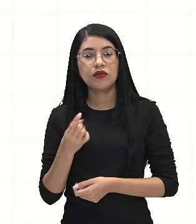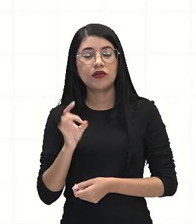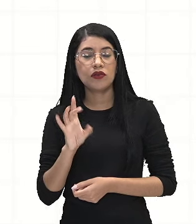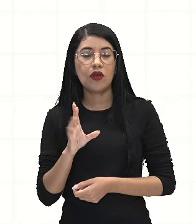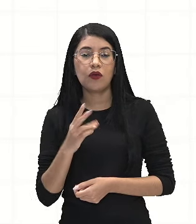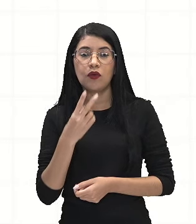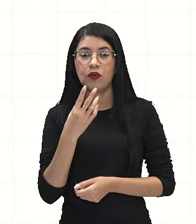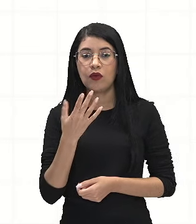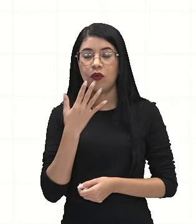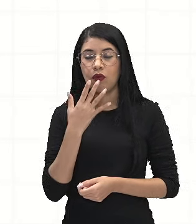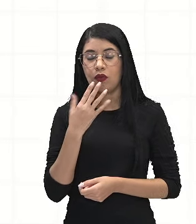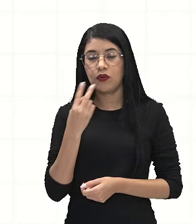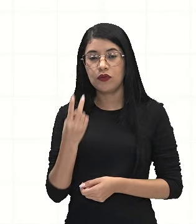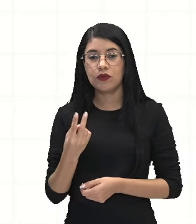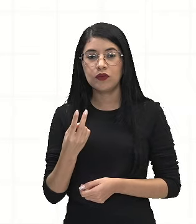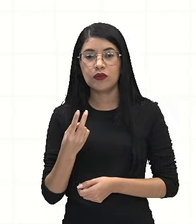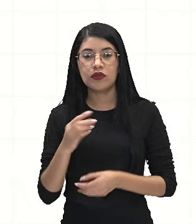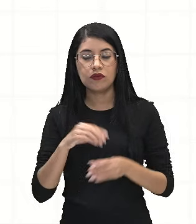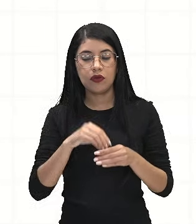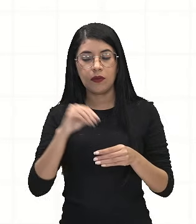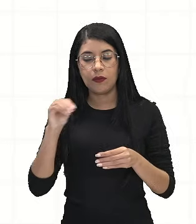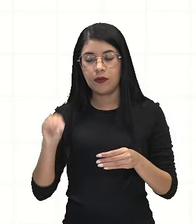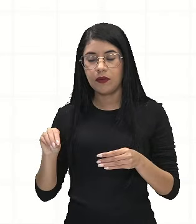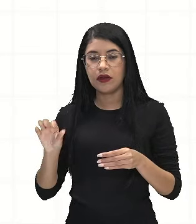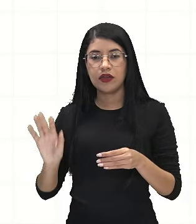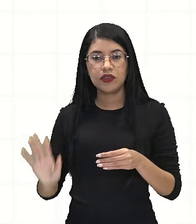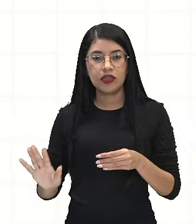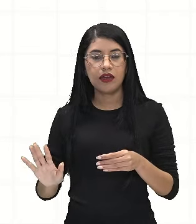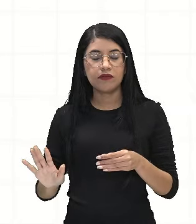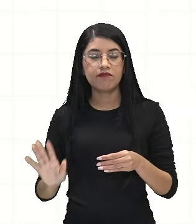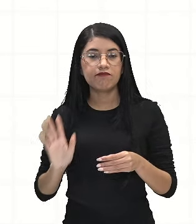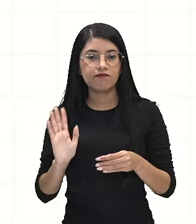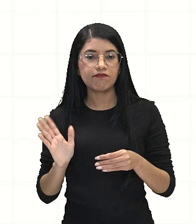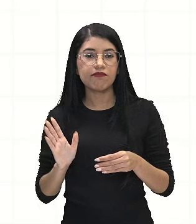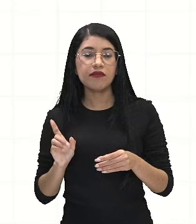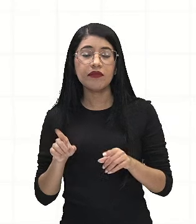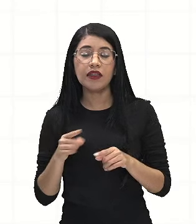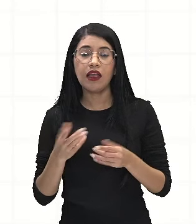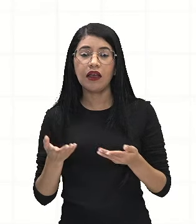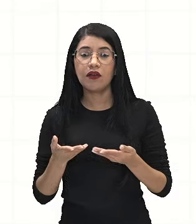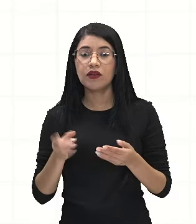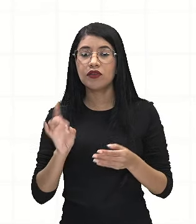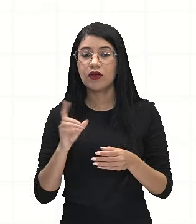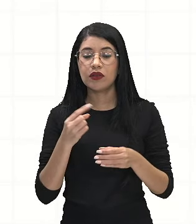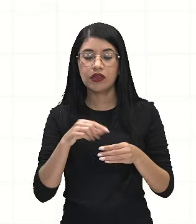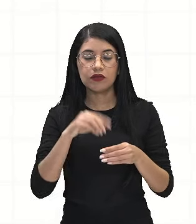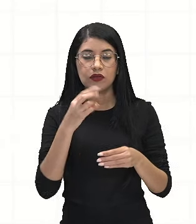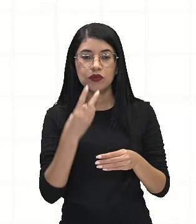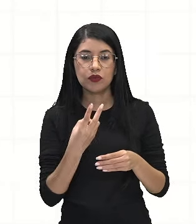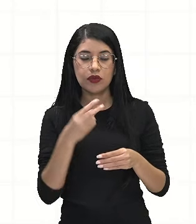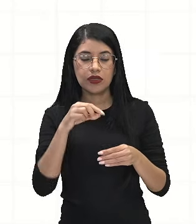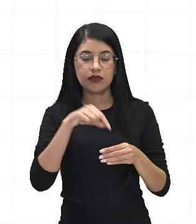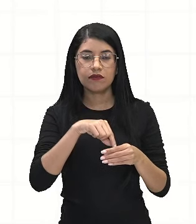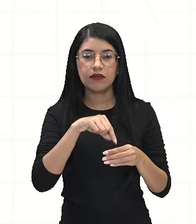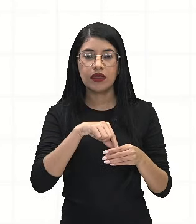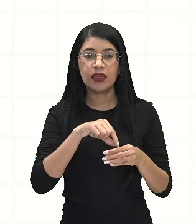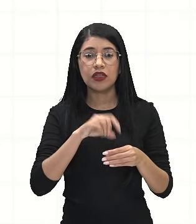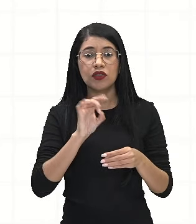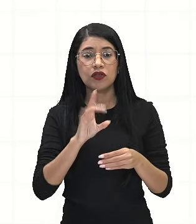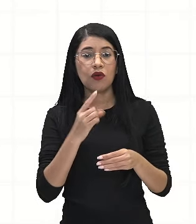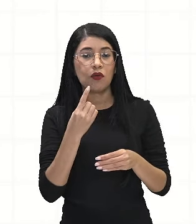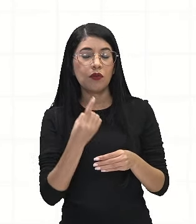que eu retirei na primeira probabilidade, e agora sobrou somente uma carta aí para que tenha a face